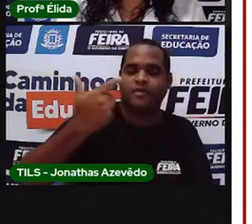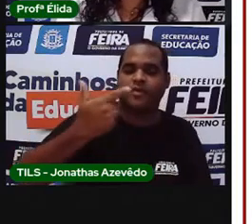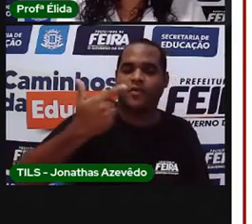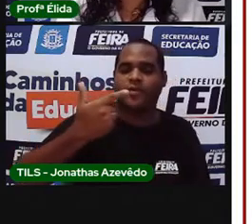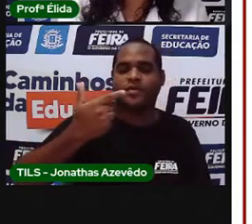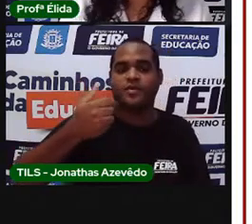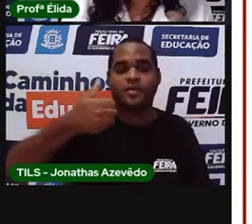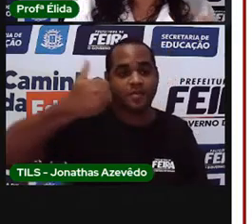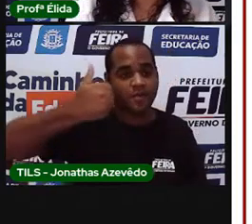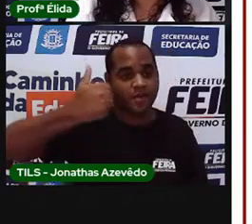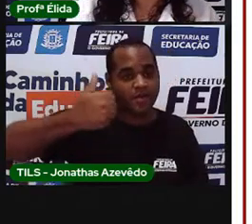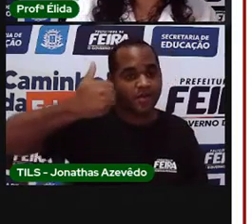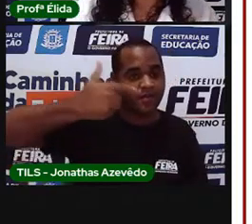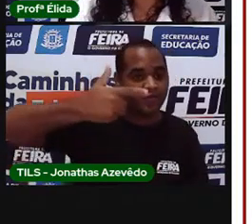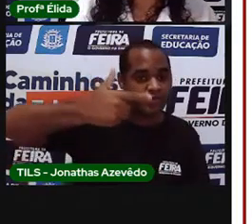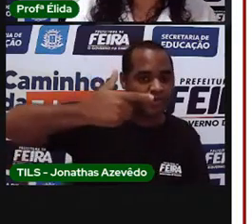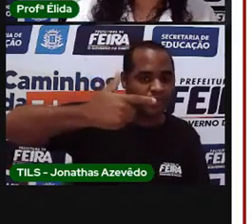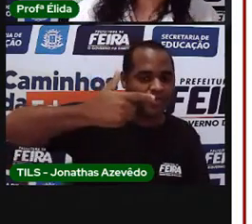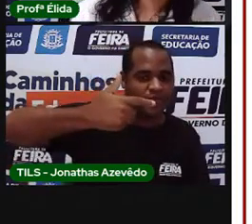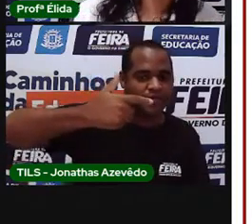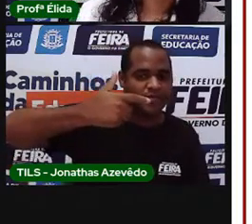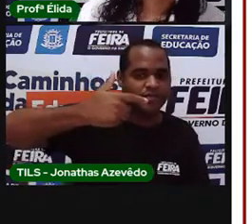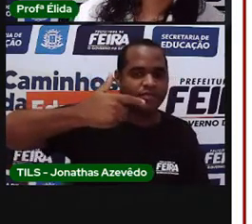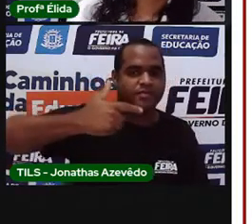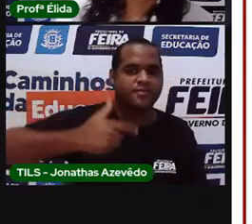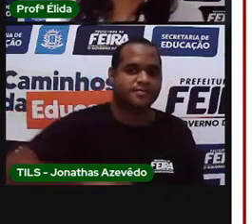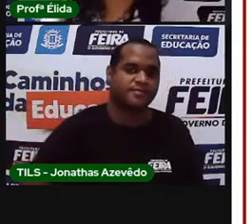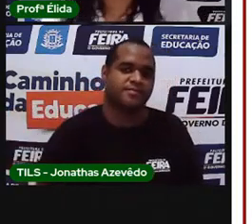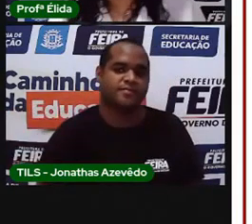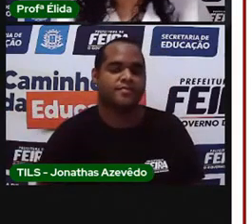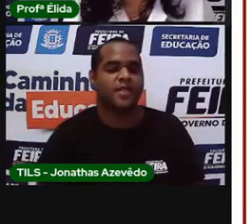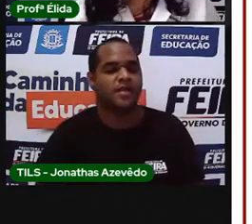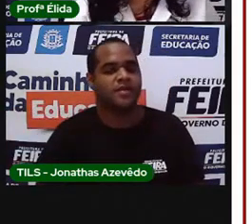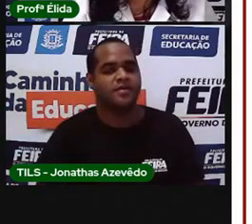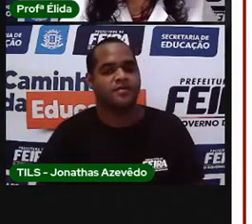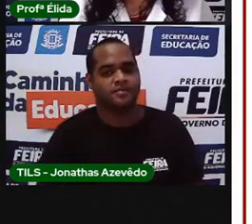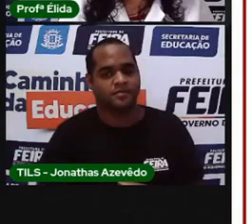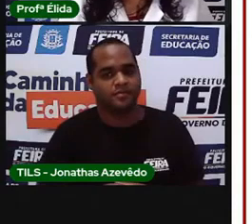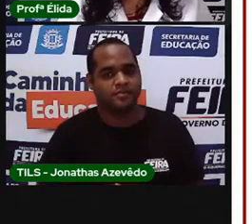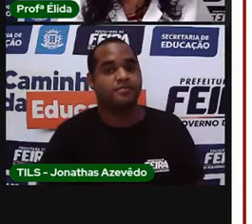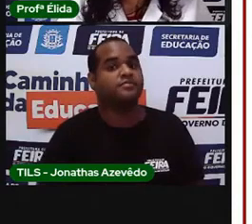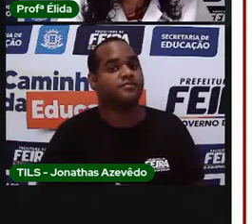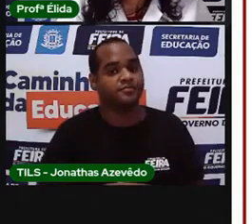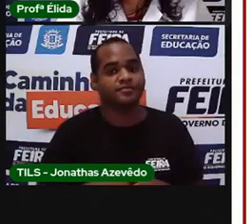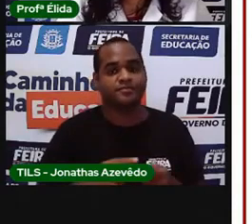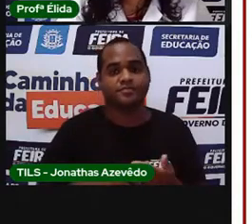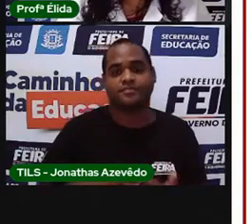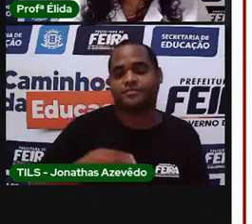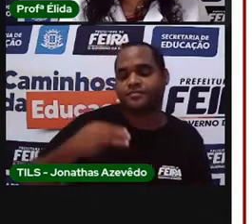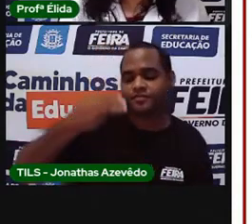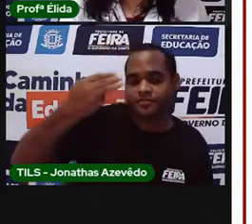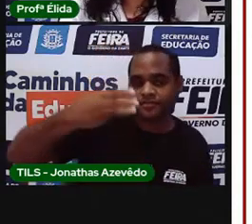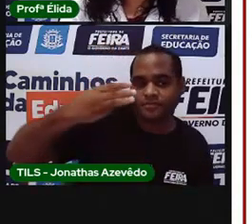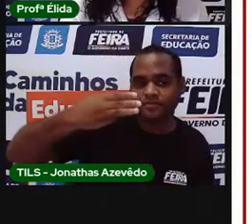Primeiro, o segundo. Quem é o terceiro da fila?